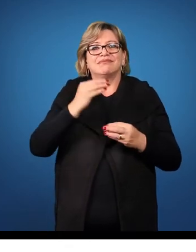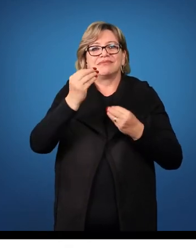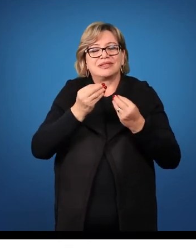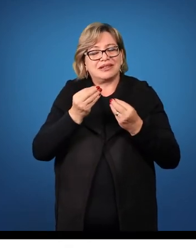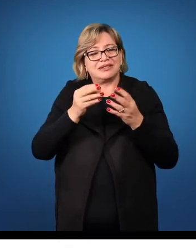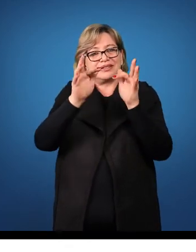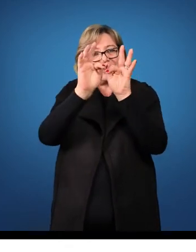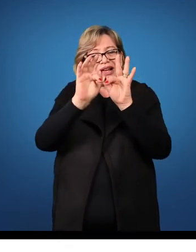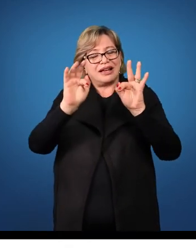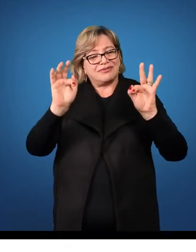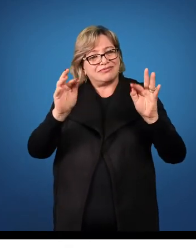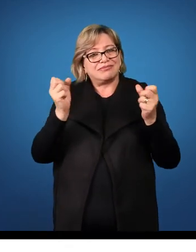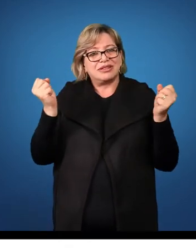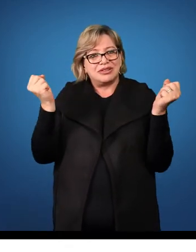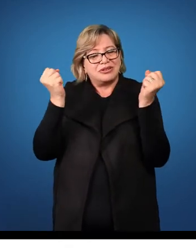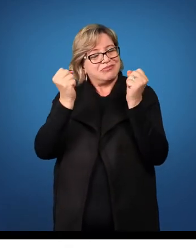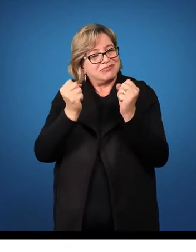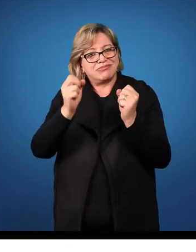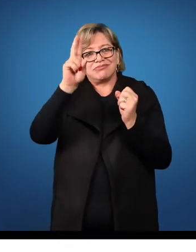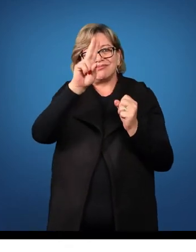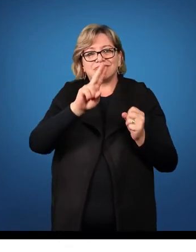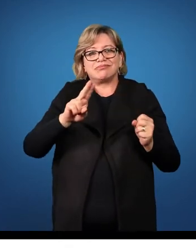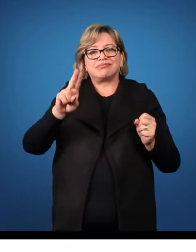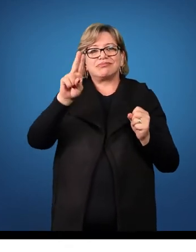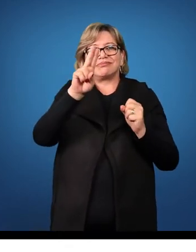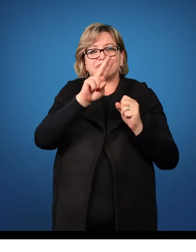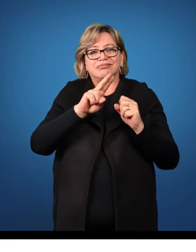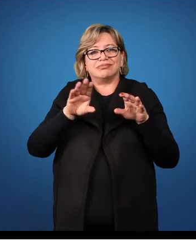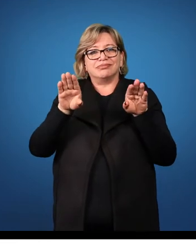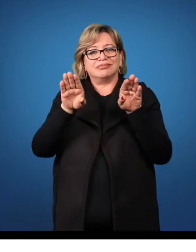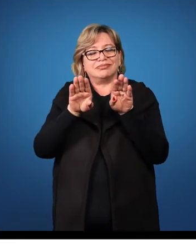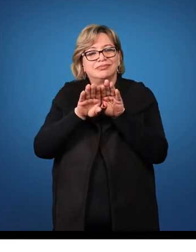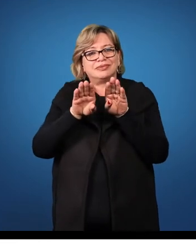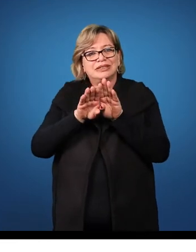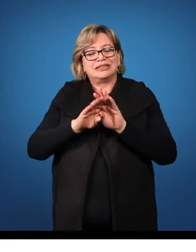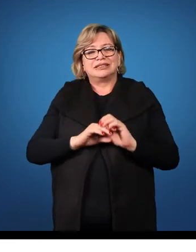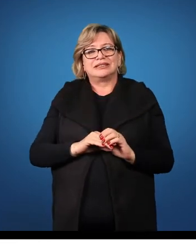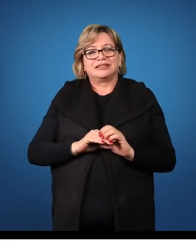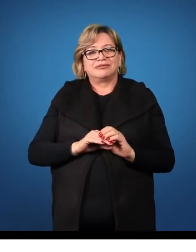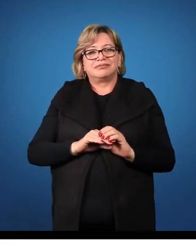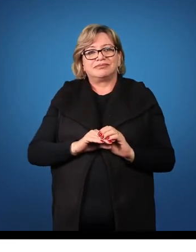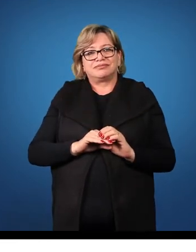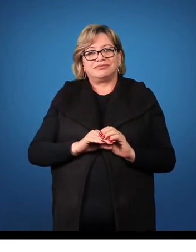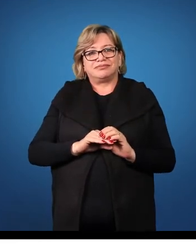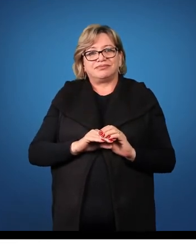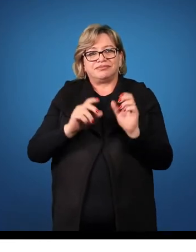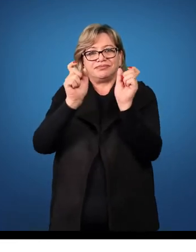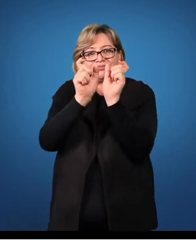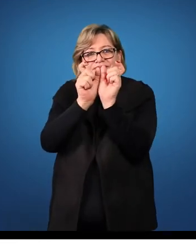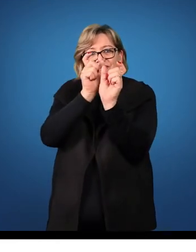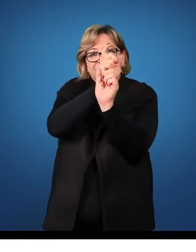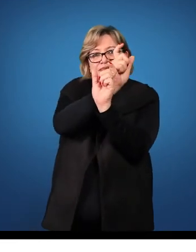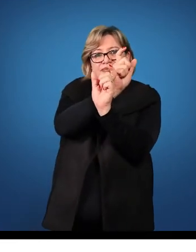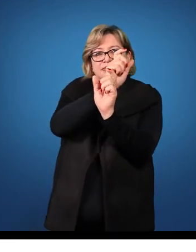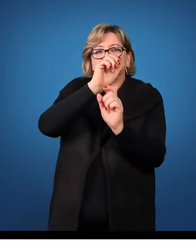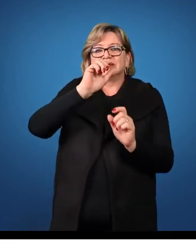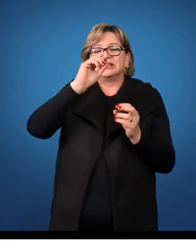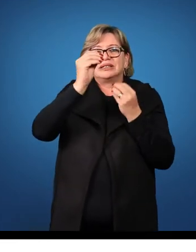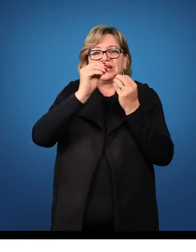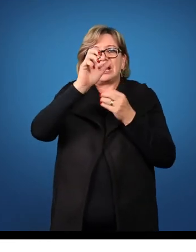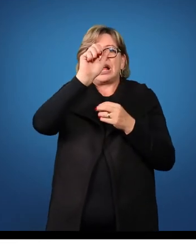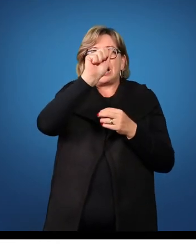que eu poderia também usar a preposição ab.